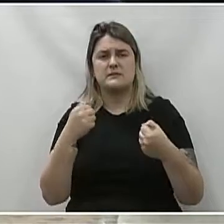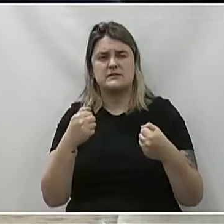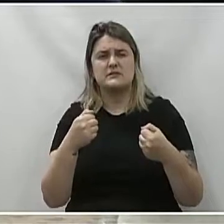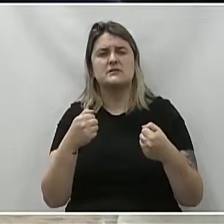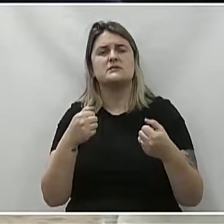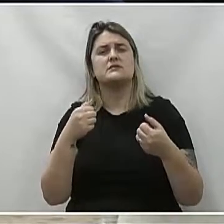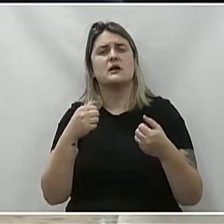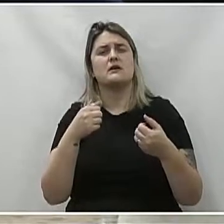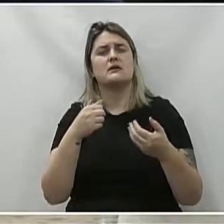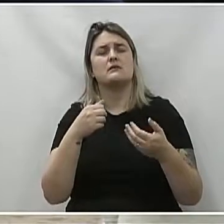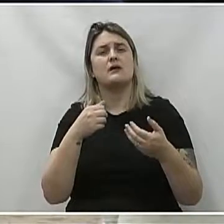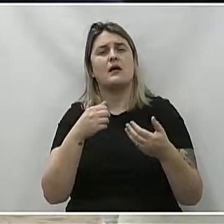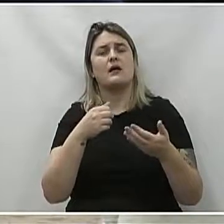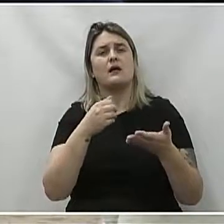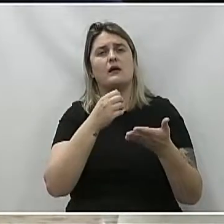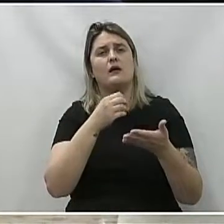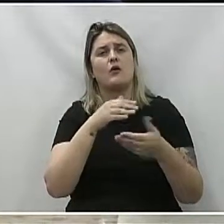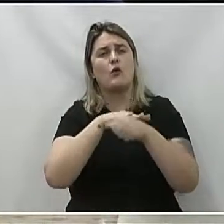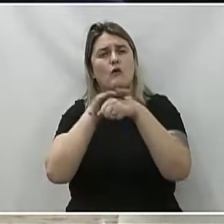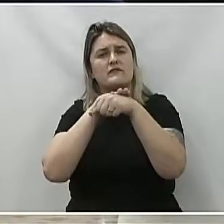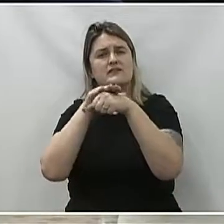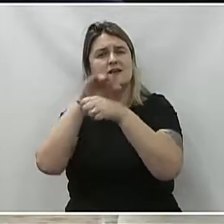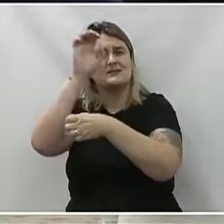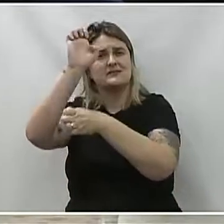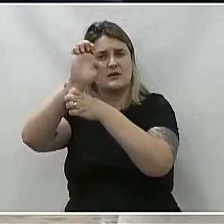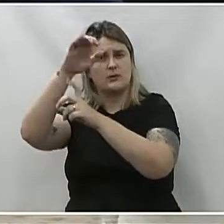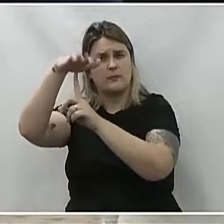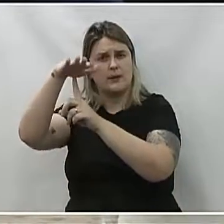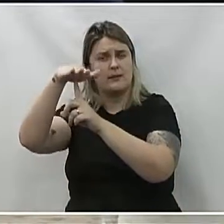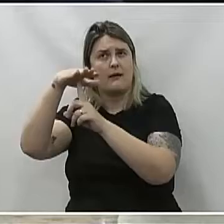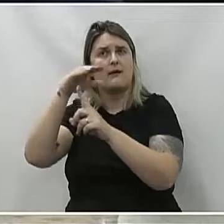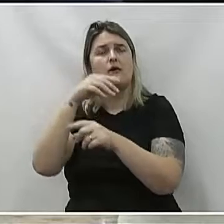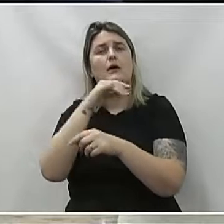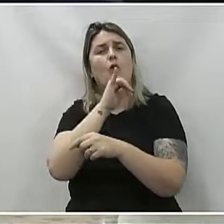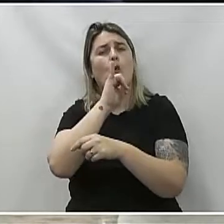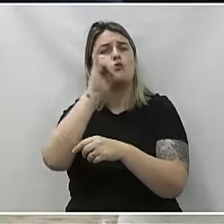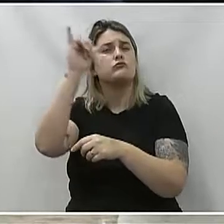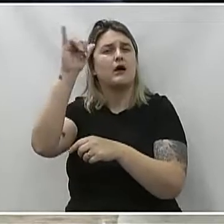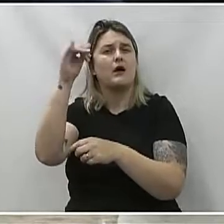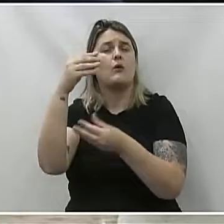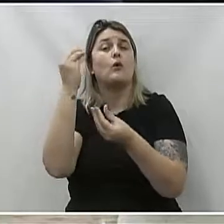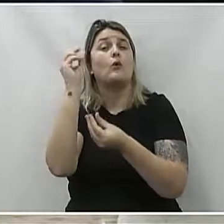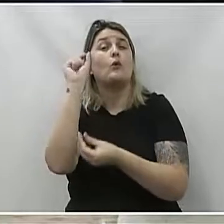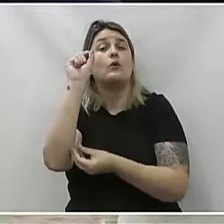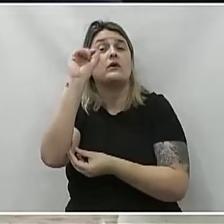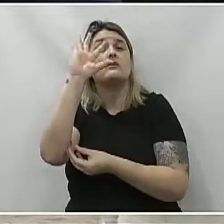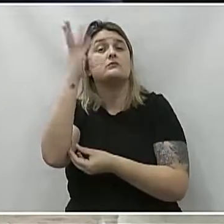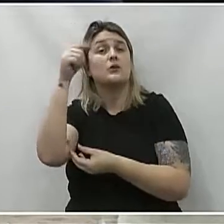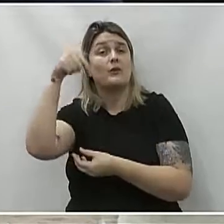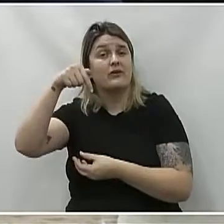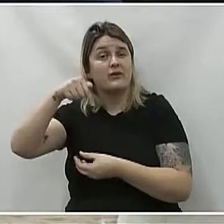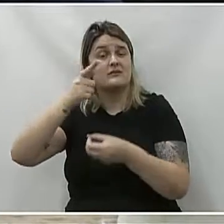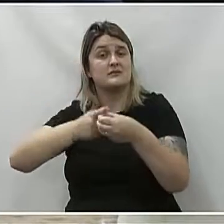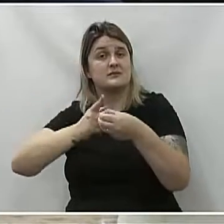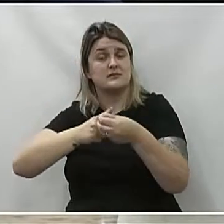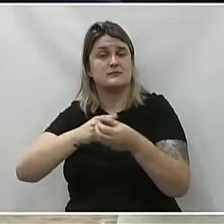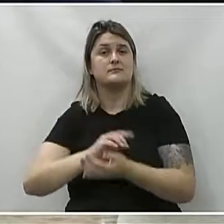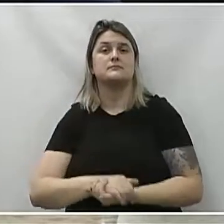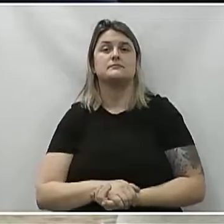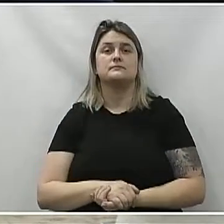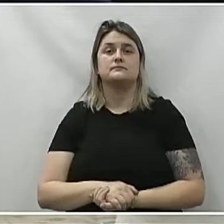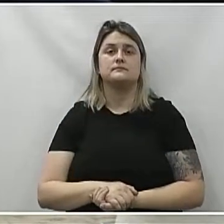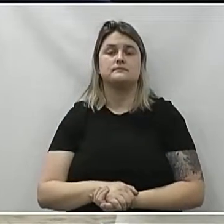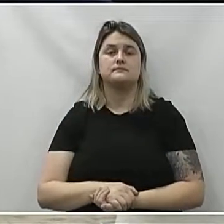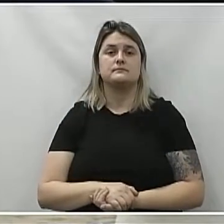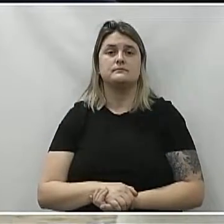junto ao meio do Estado do Paraná, possa dar um suporte ao nosso município, especialmente à Secretaria de Saúde.